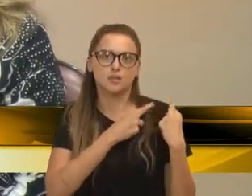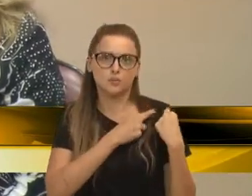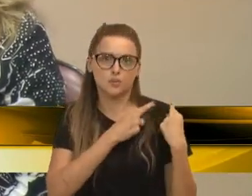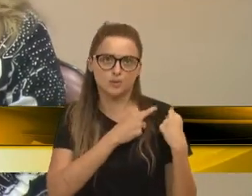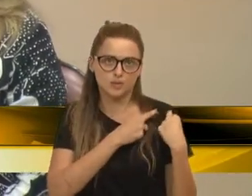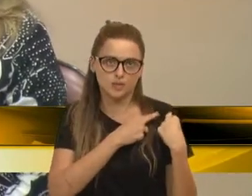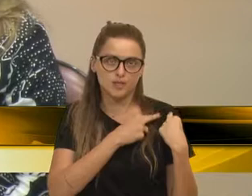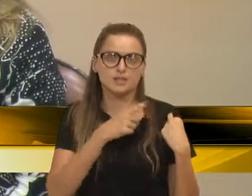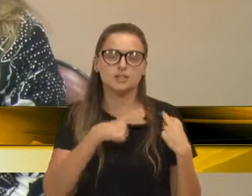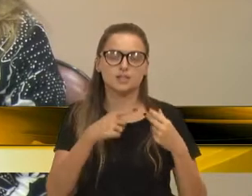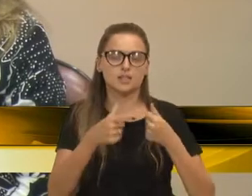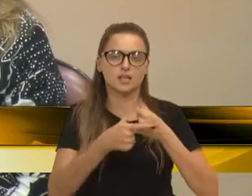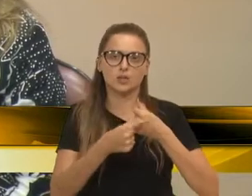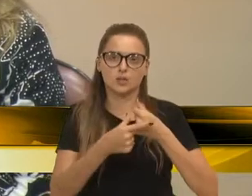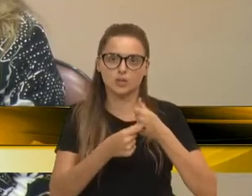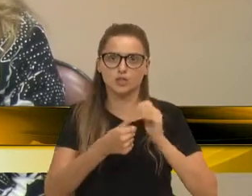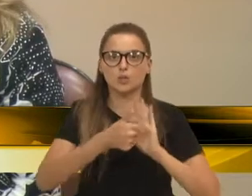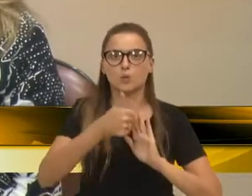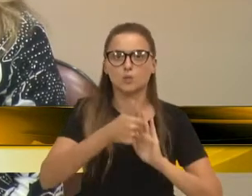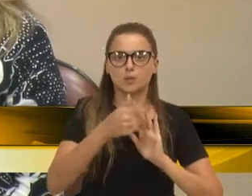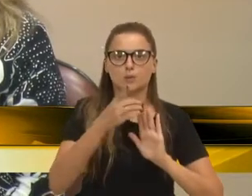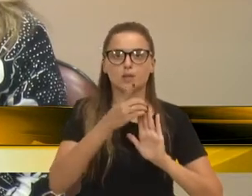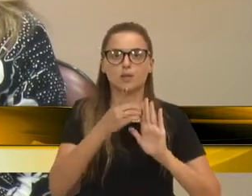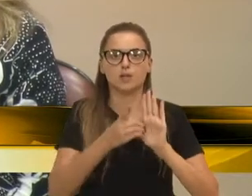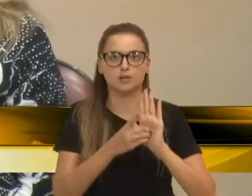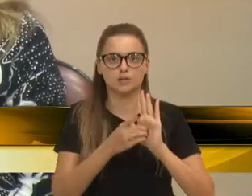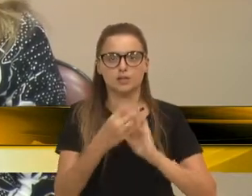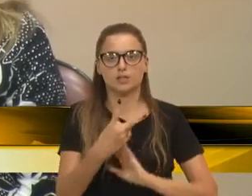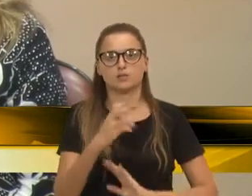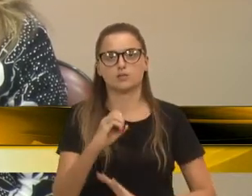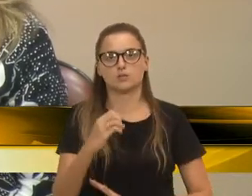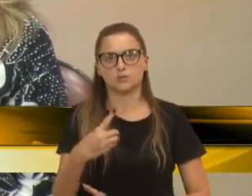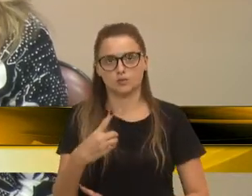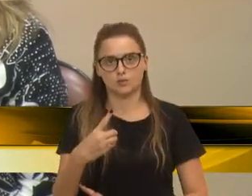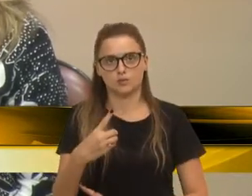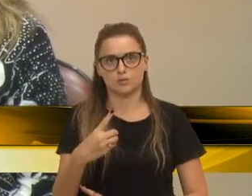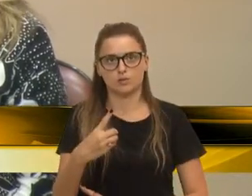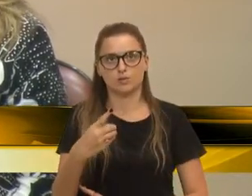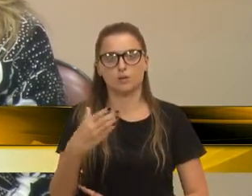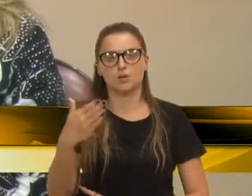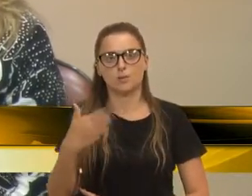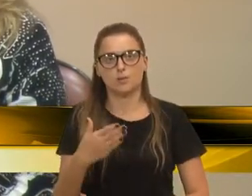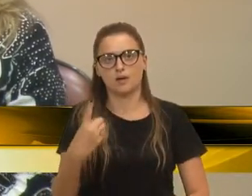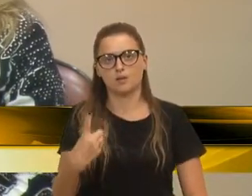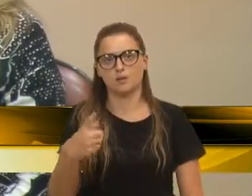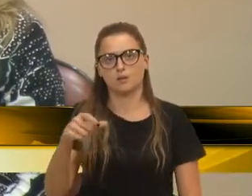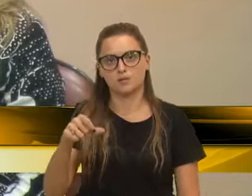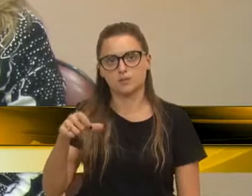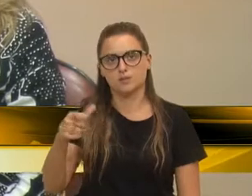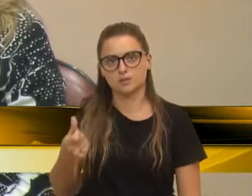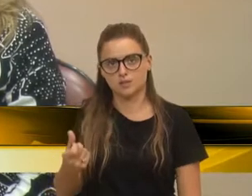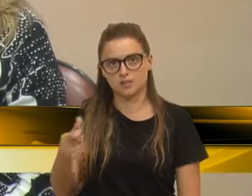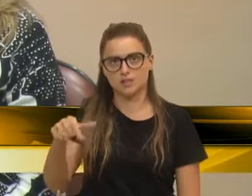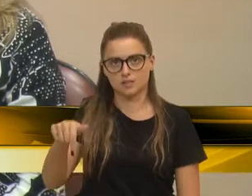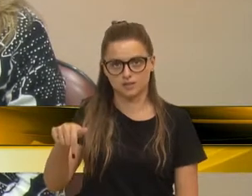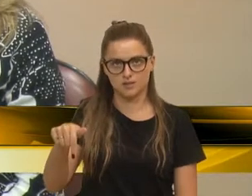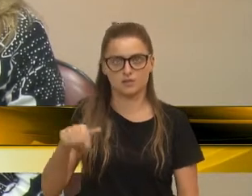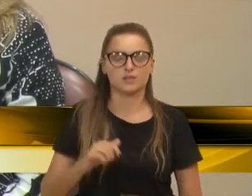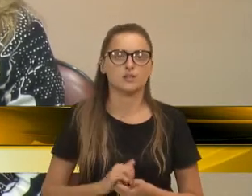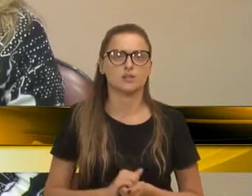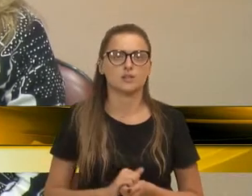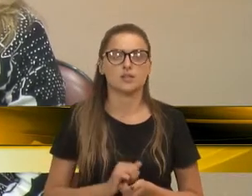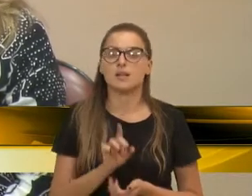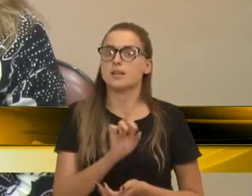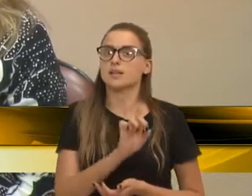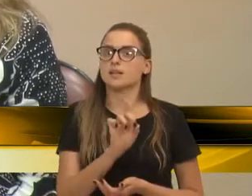previstas no artigo 1º do Decreto 201, de 1967, e